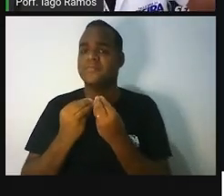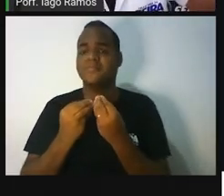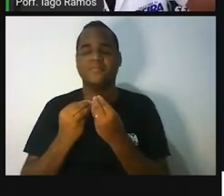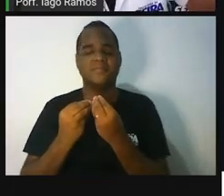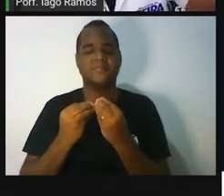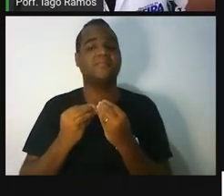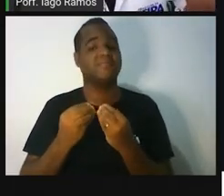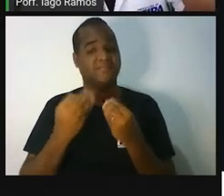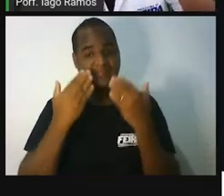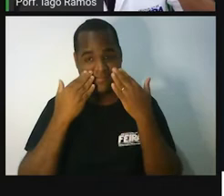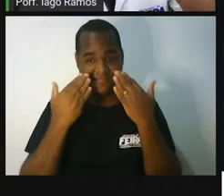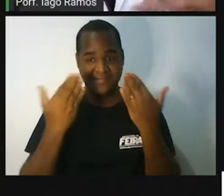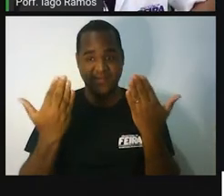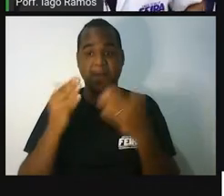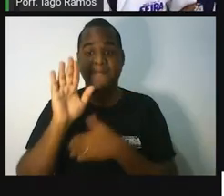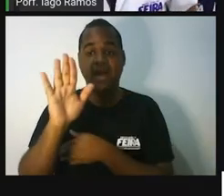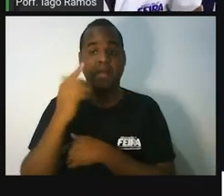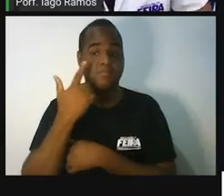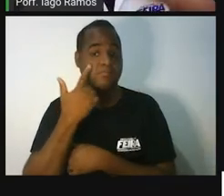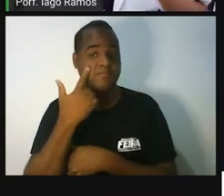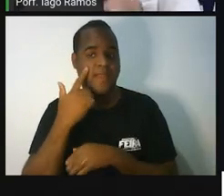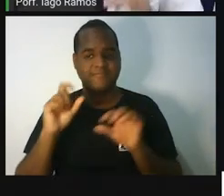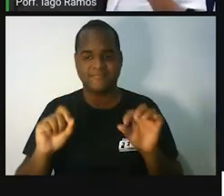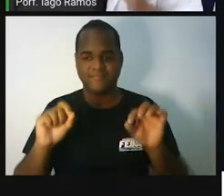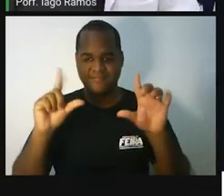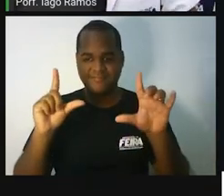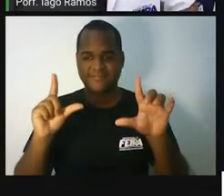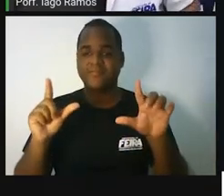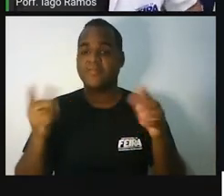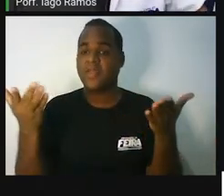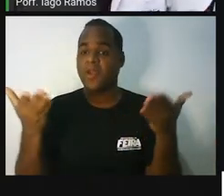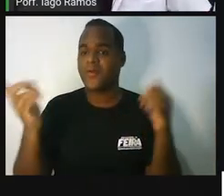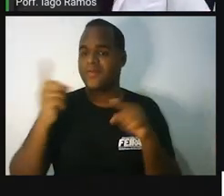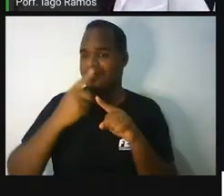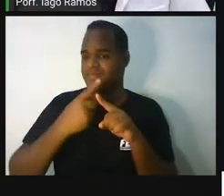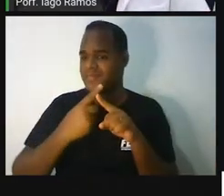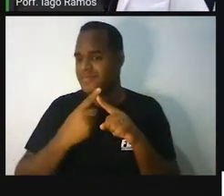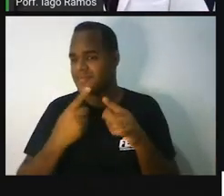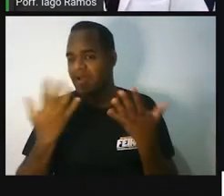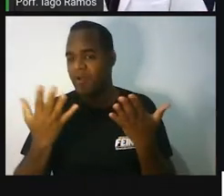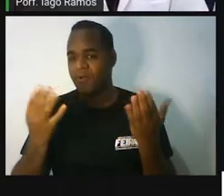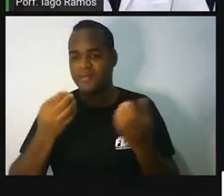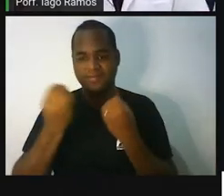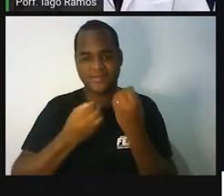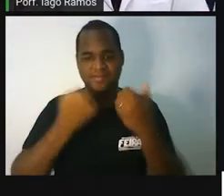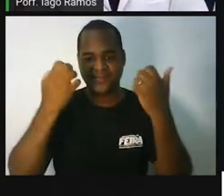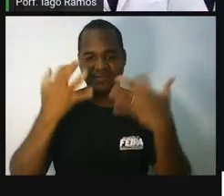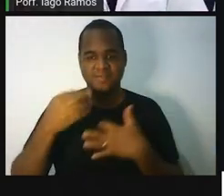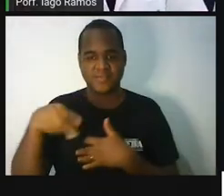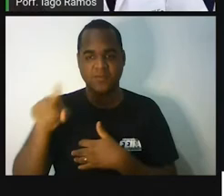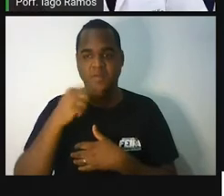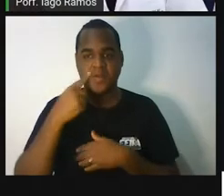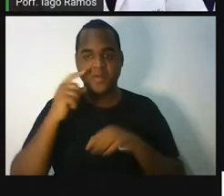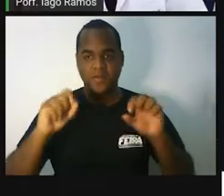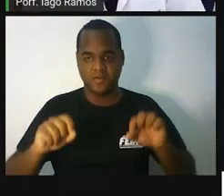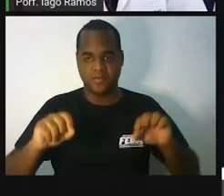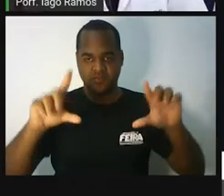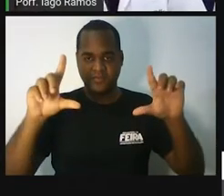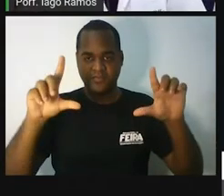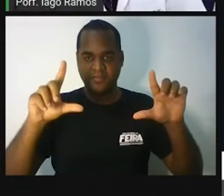presta atenção, porque agora a gente vai para um quadro, ó,